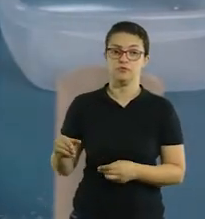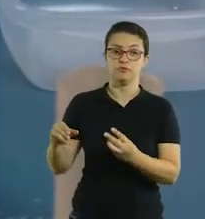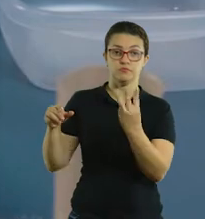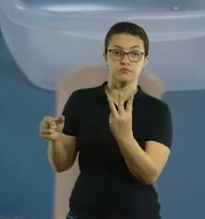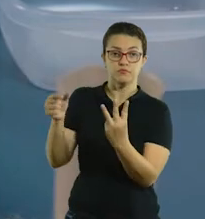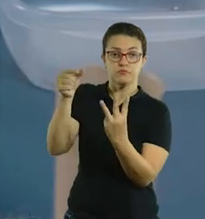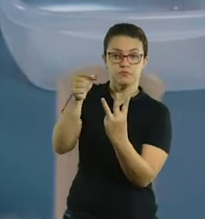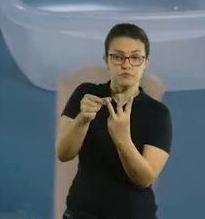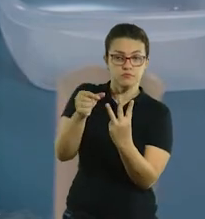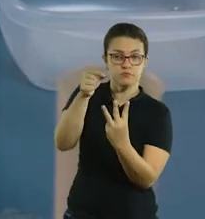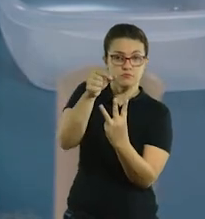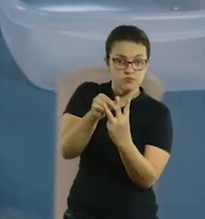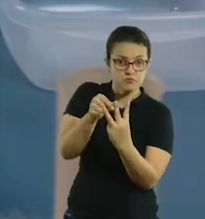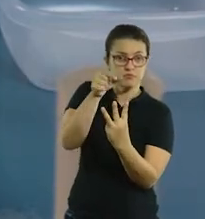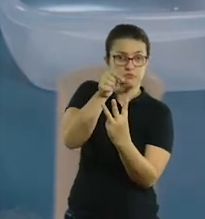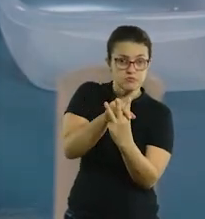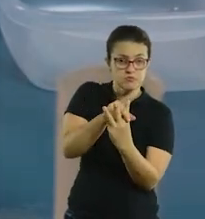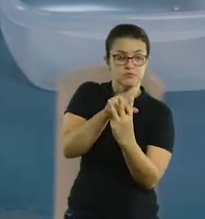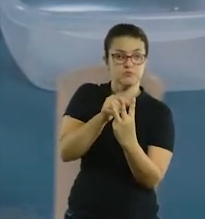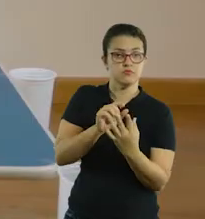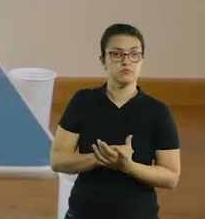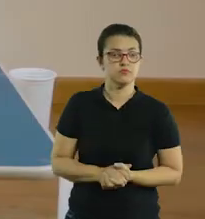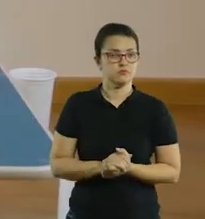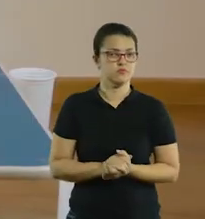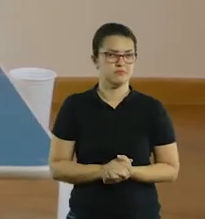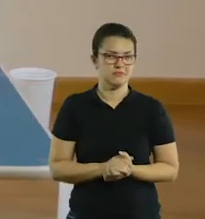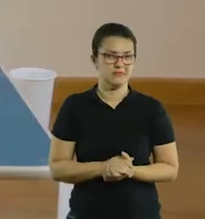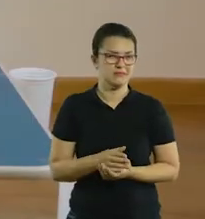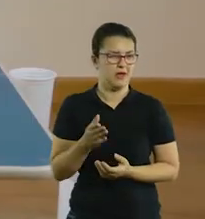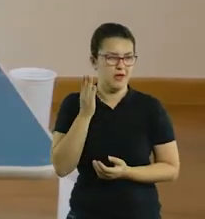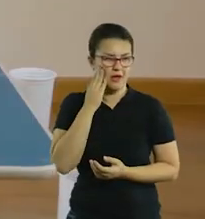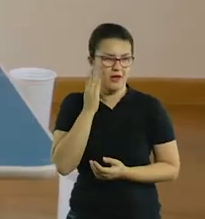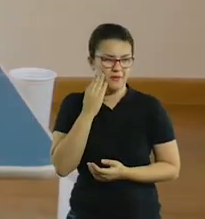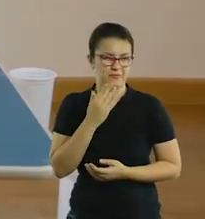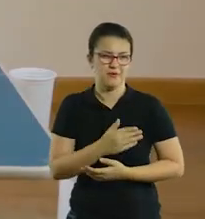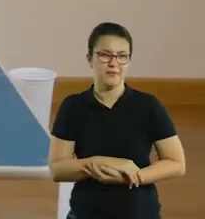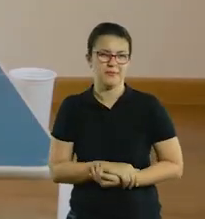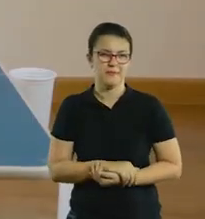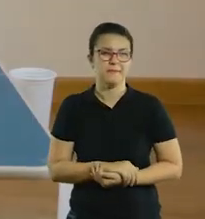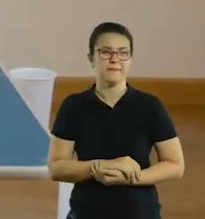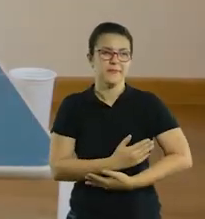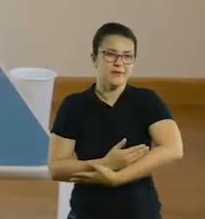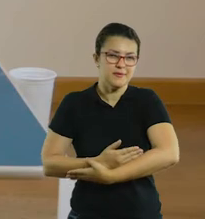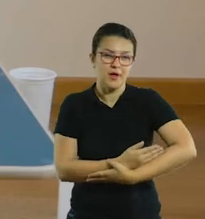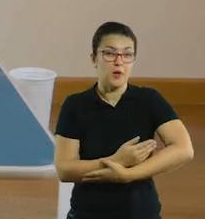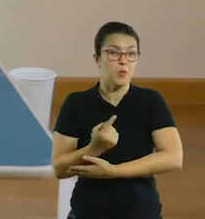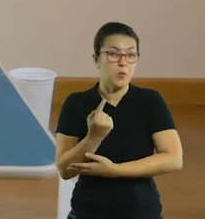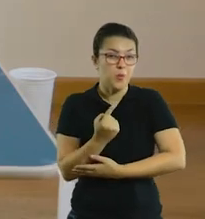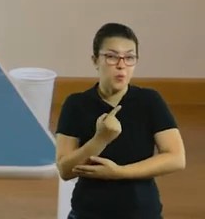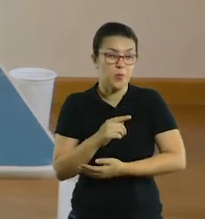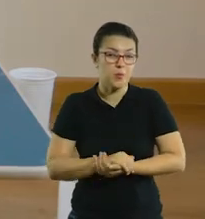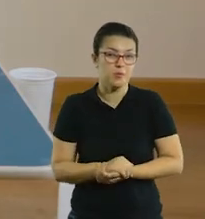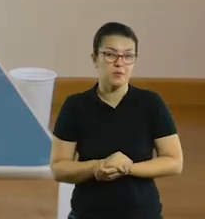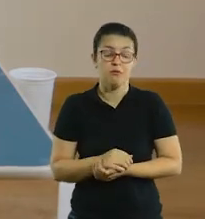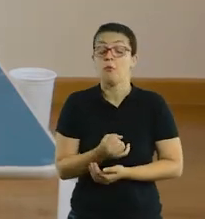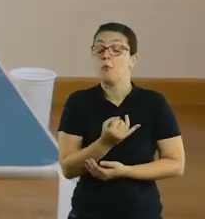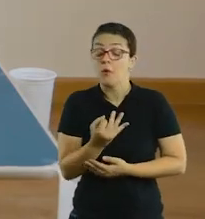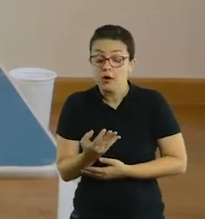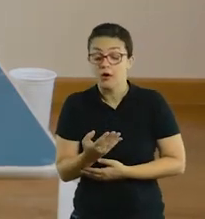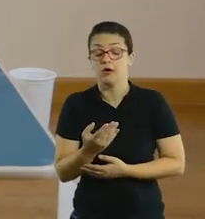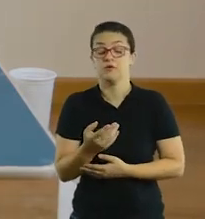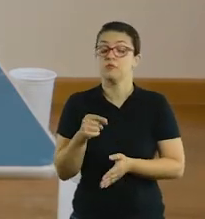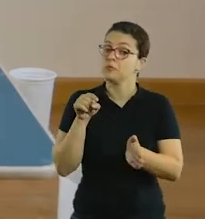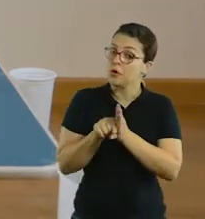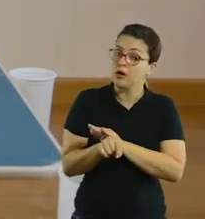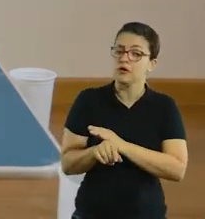dos palitinhos, deixa ele colocar em todos. A criança de berçário um que são os menorzinhos, você não precisa sistematizar, ficar perguntando